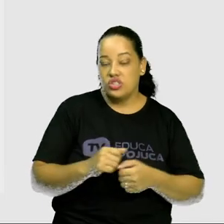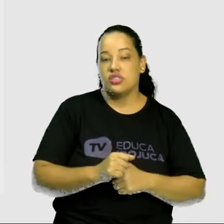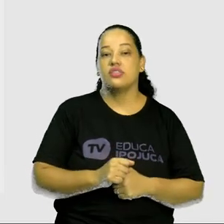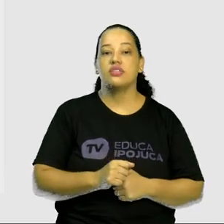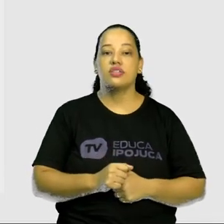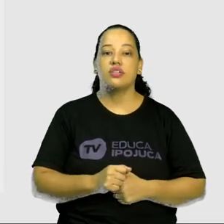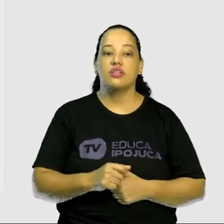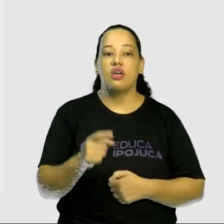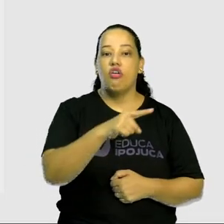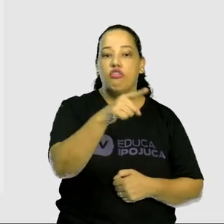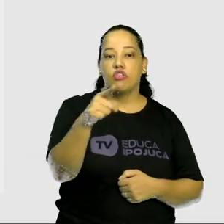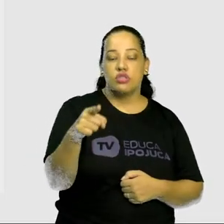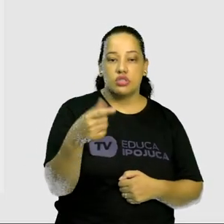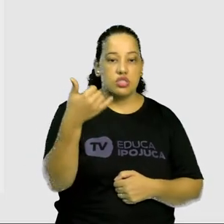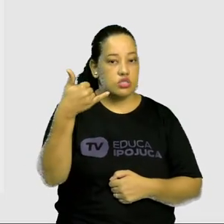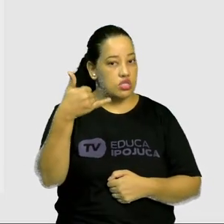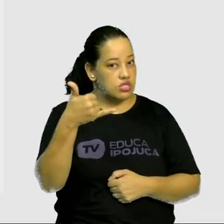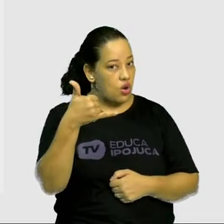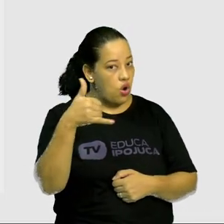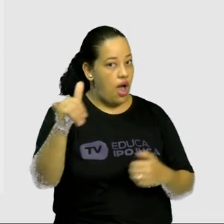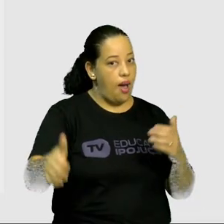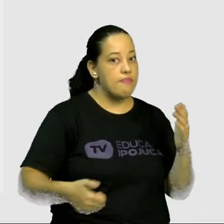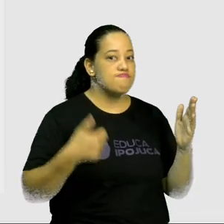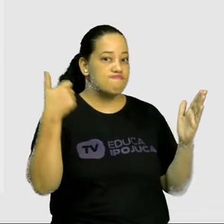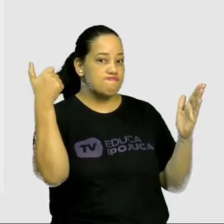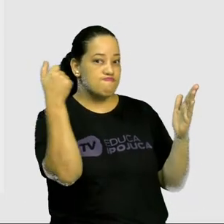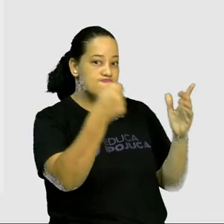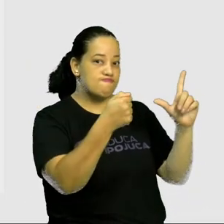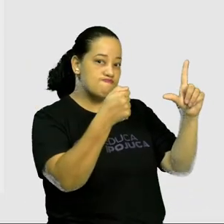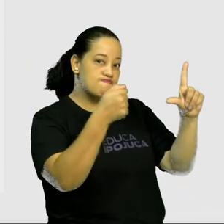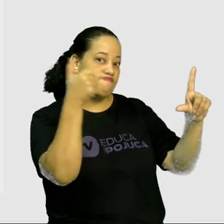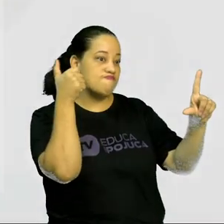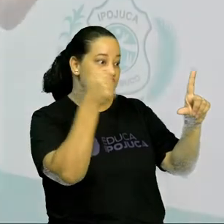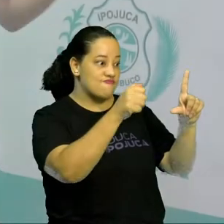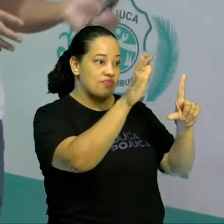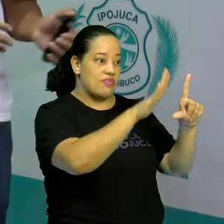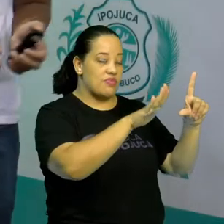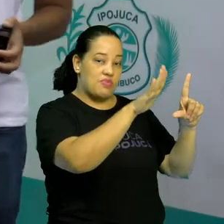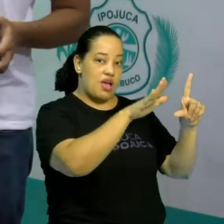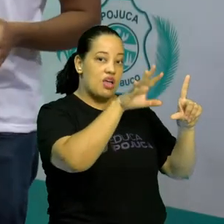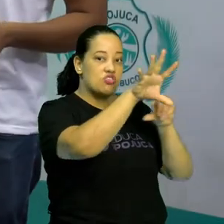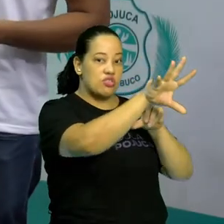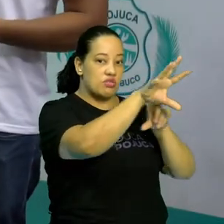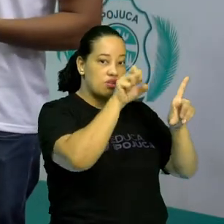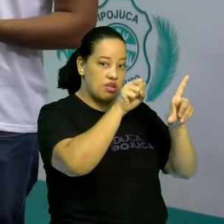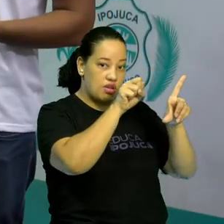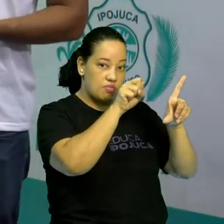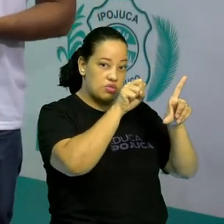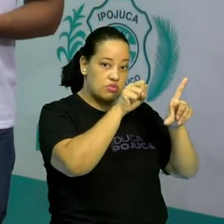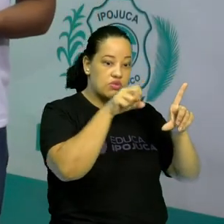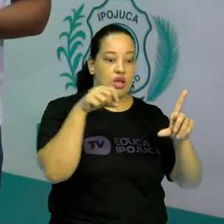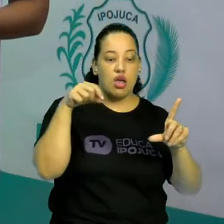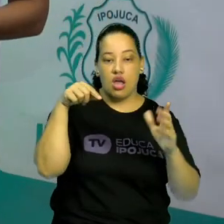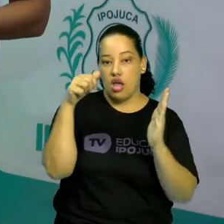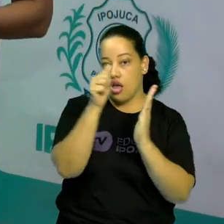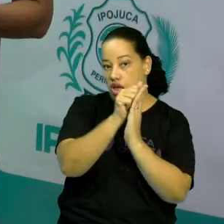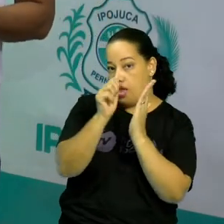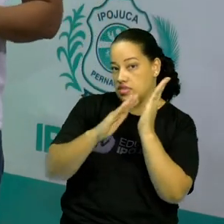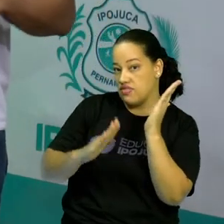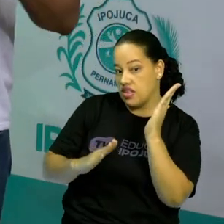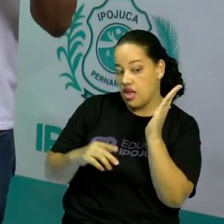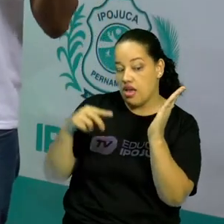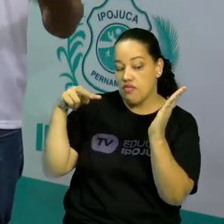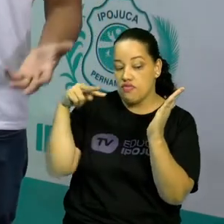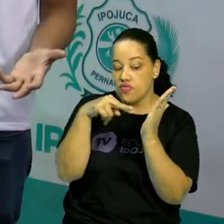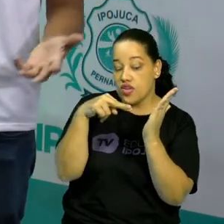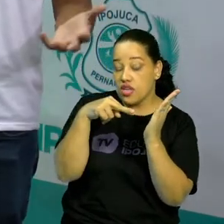quero que vocês direcionem a câmera do celular de vocês para esse QR Code. Ele vai direcioná-los para a nossa atividade e